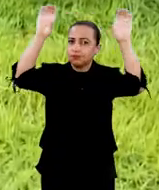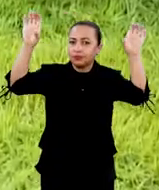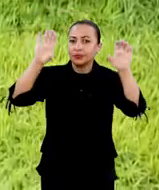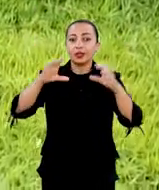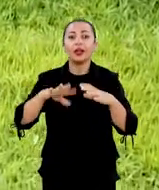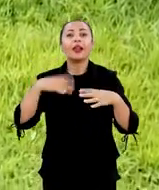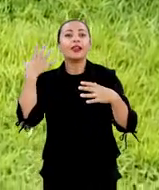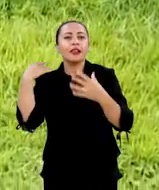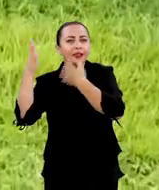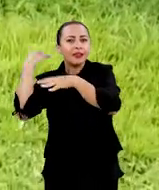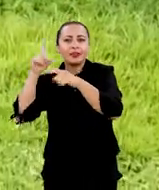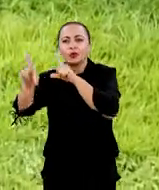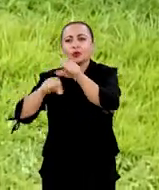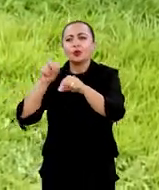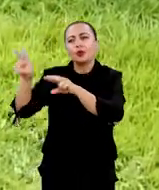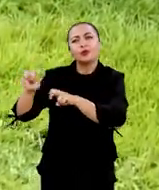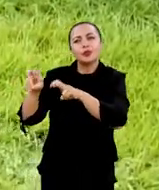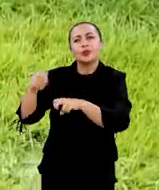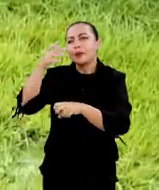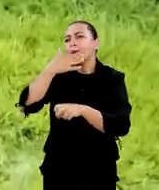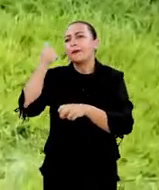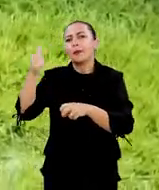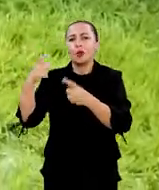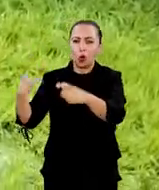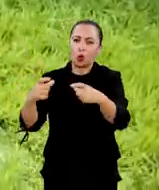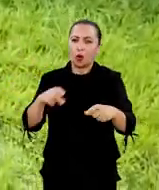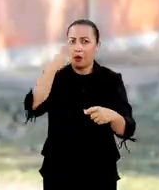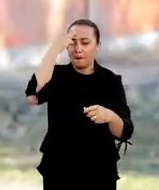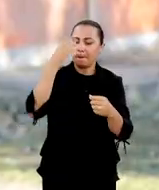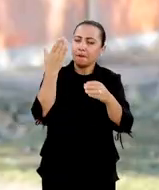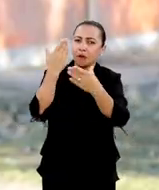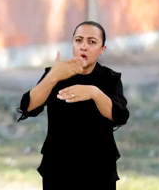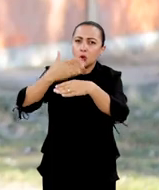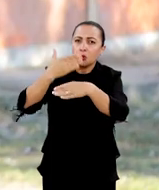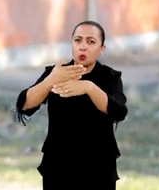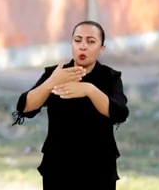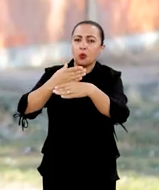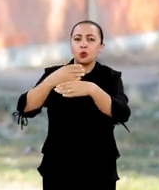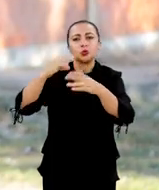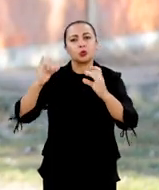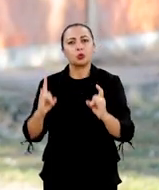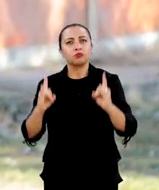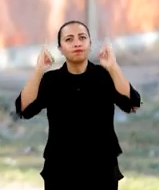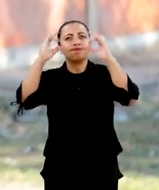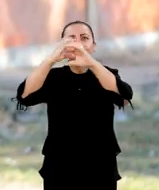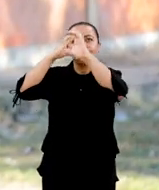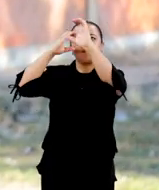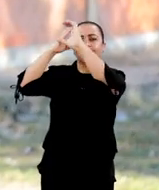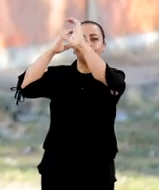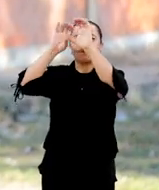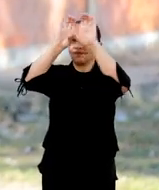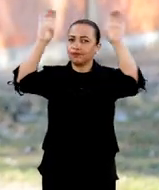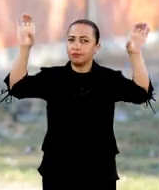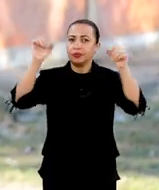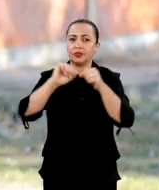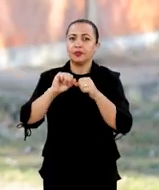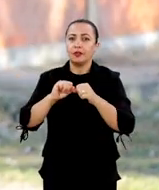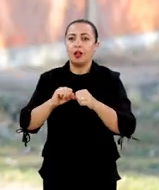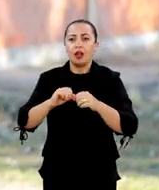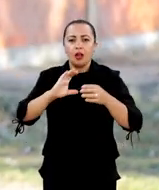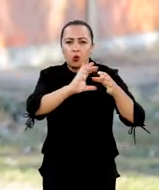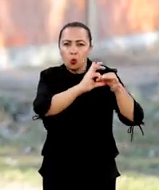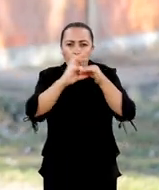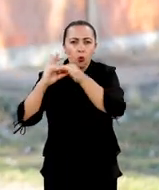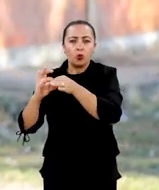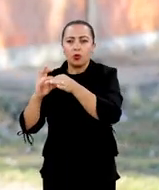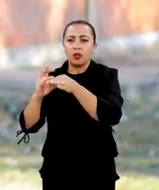época, escolheram este sítio como o melhor local para construirmos o observatório espacial. Fizemos um